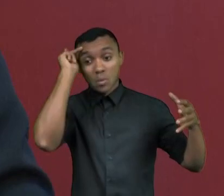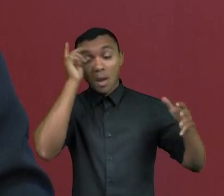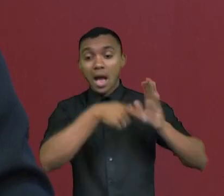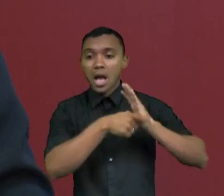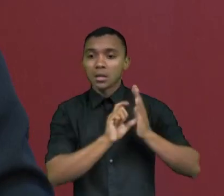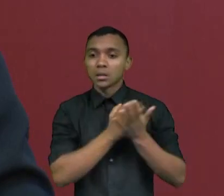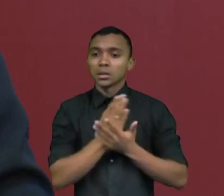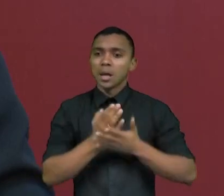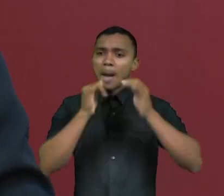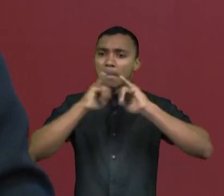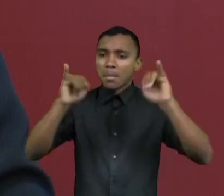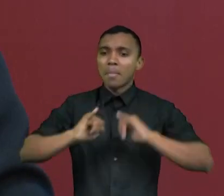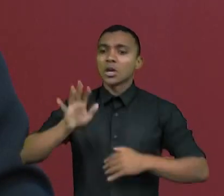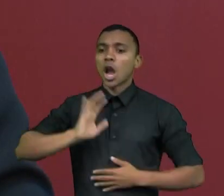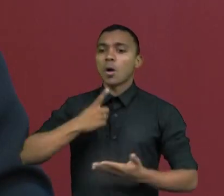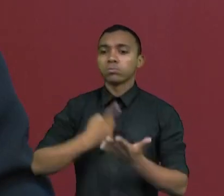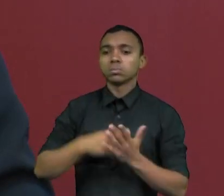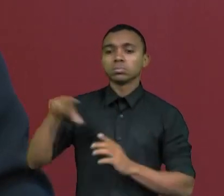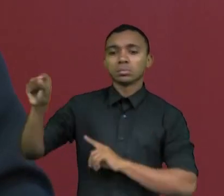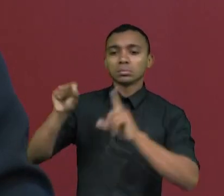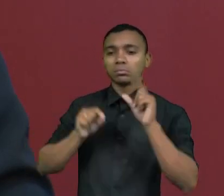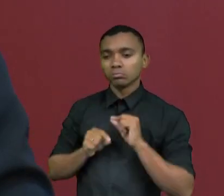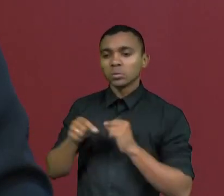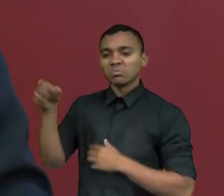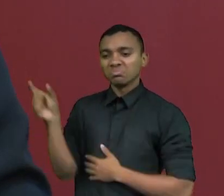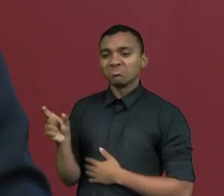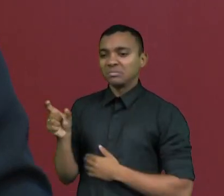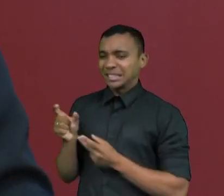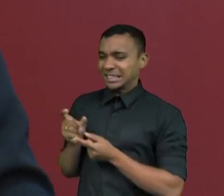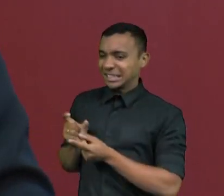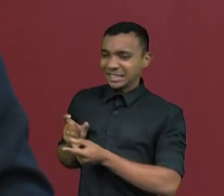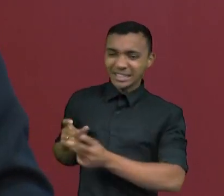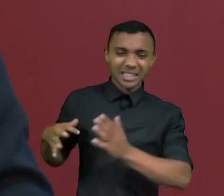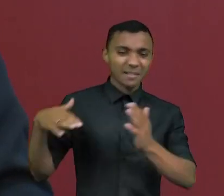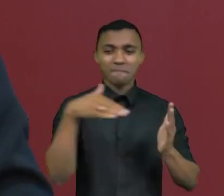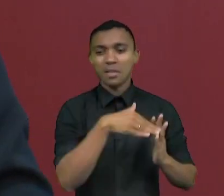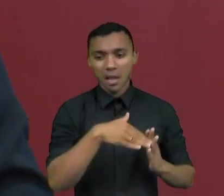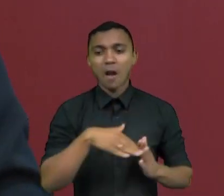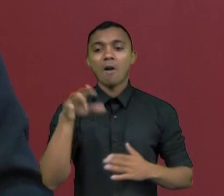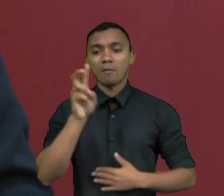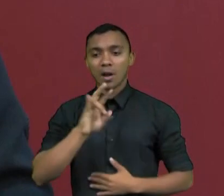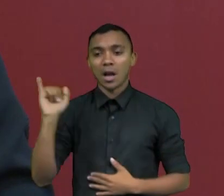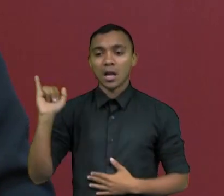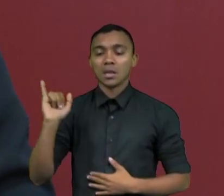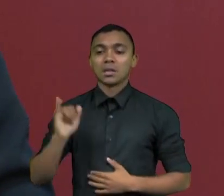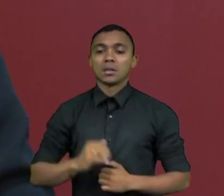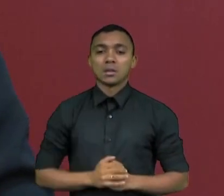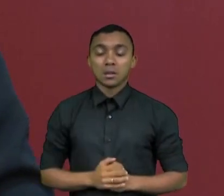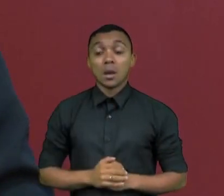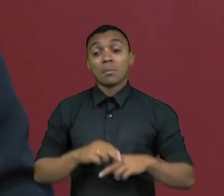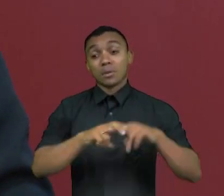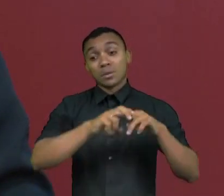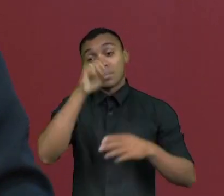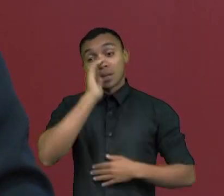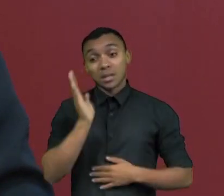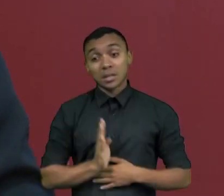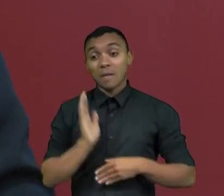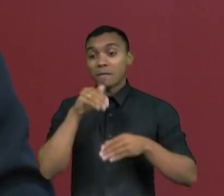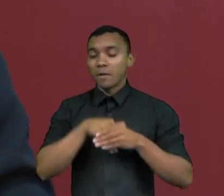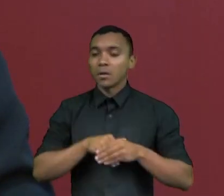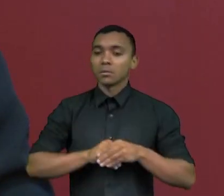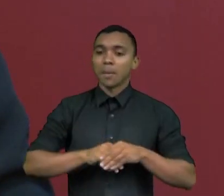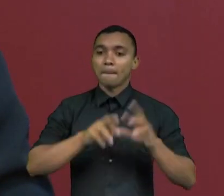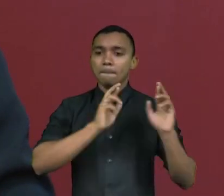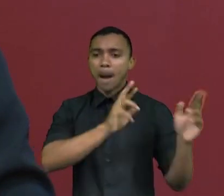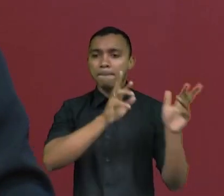campanha eleitoral definindo o candidato e mantém essa definição até o último instante, até o momento da votação. Então, no Brasil, o voto é muito flutuante,